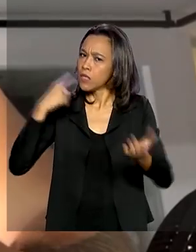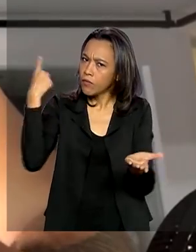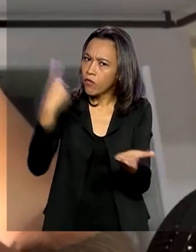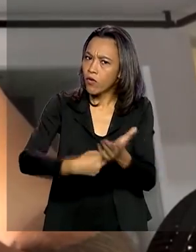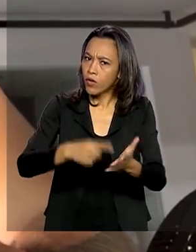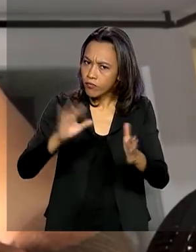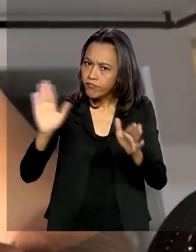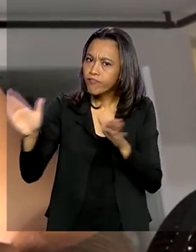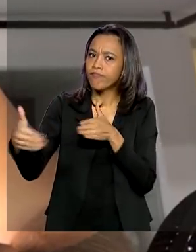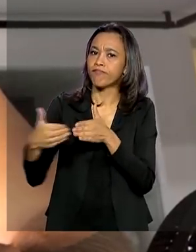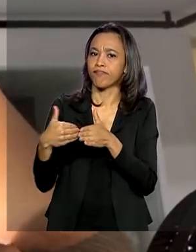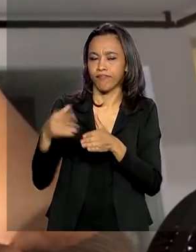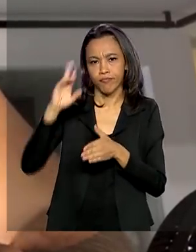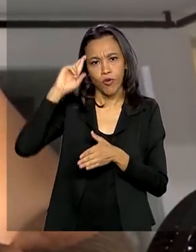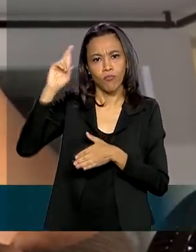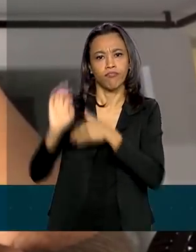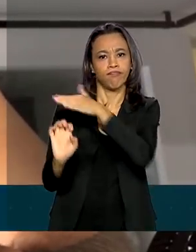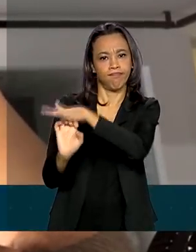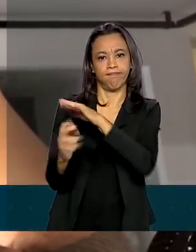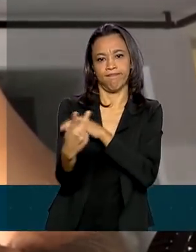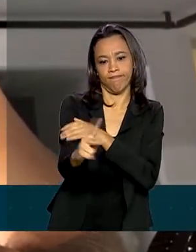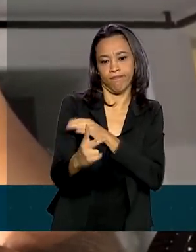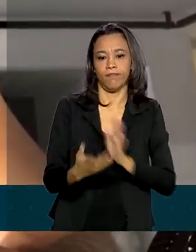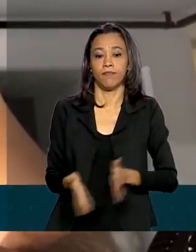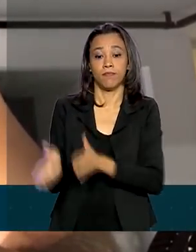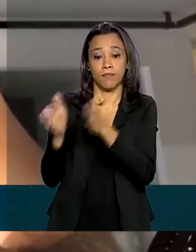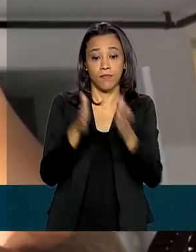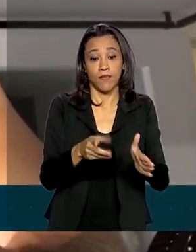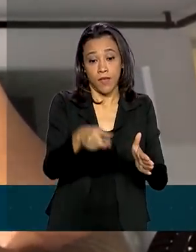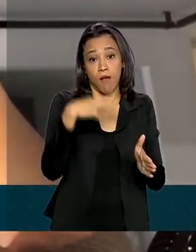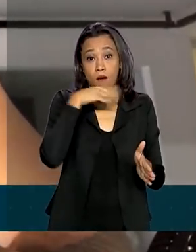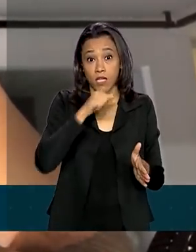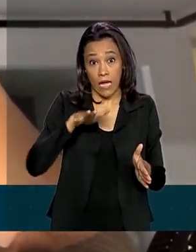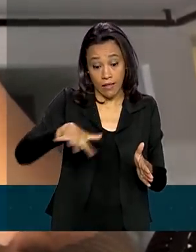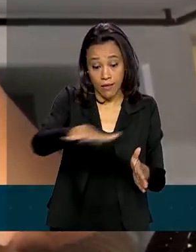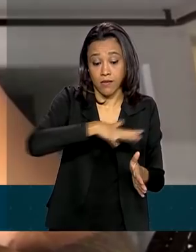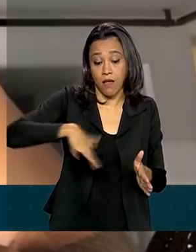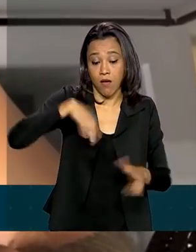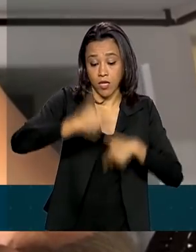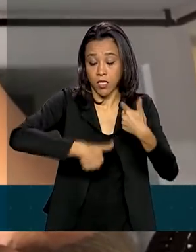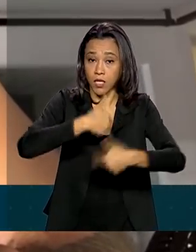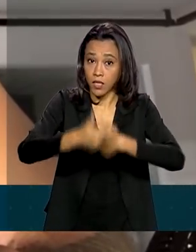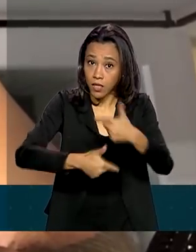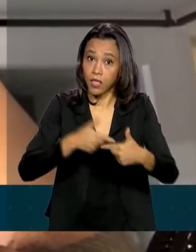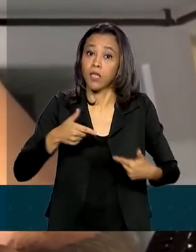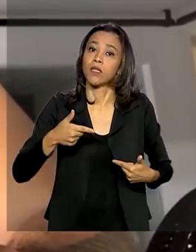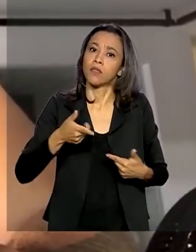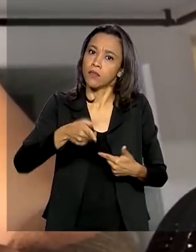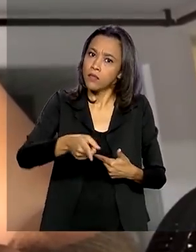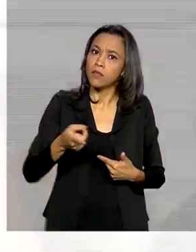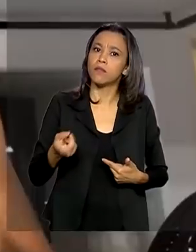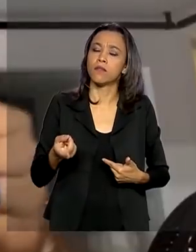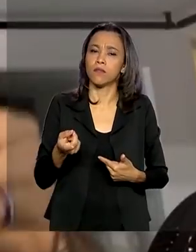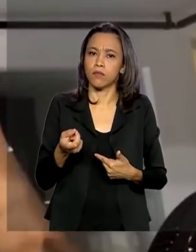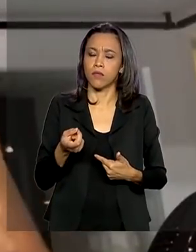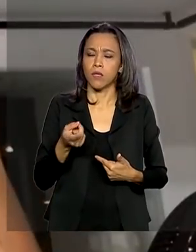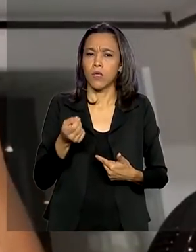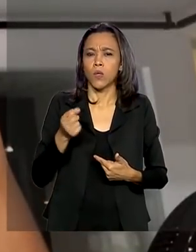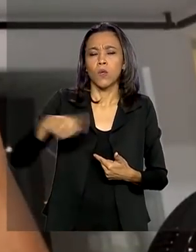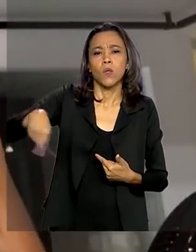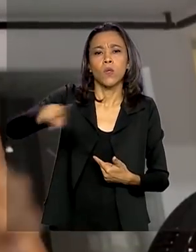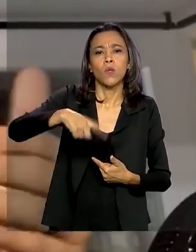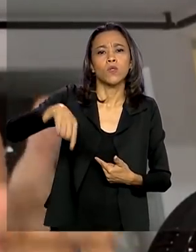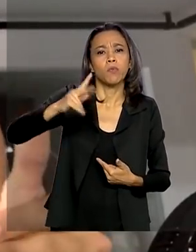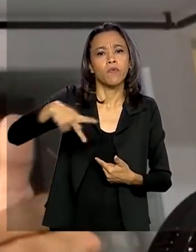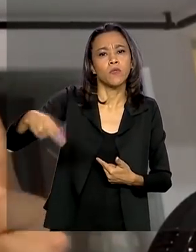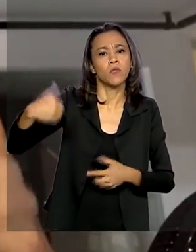colaboradores. Eu acho que esse é um mercado de serviços, principalmente o de exercício físico, propicia isso. Os professores